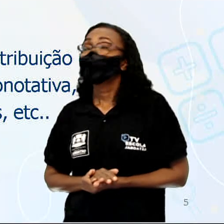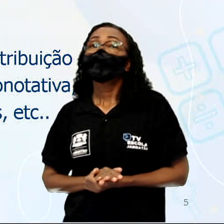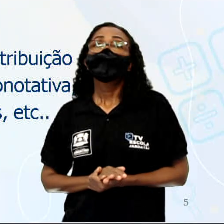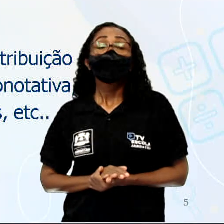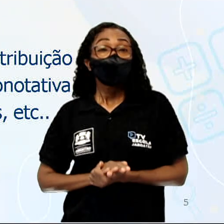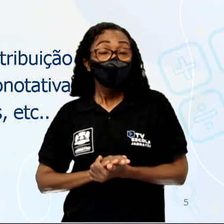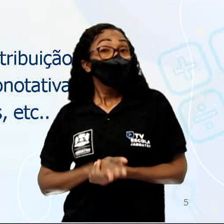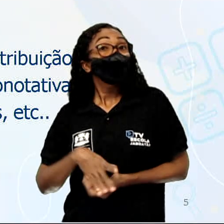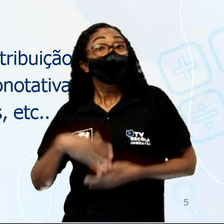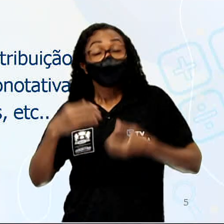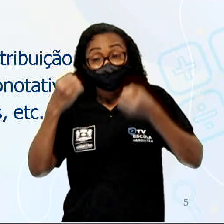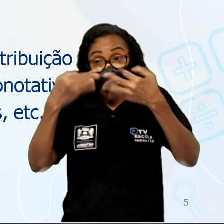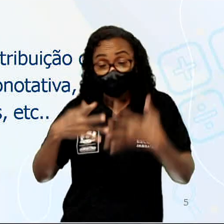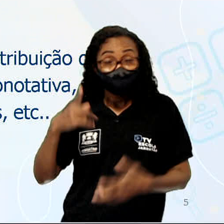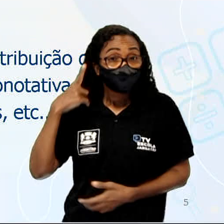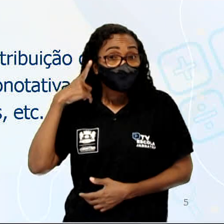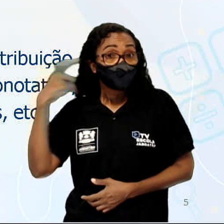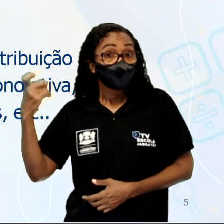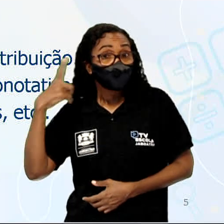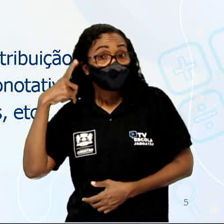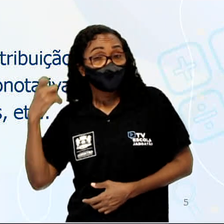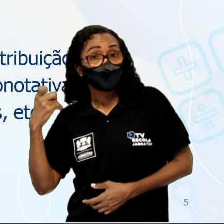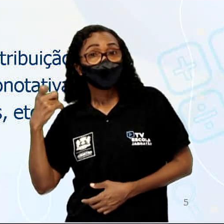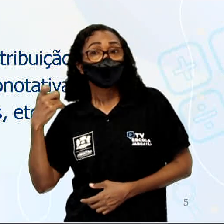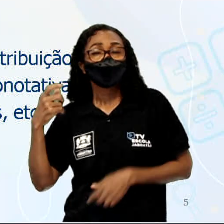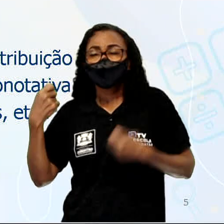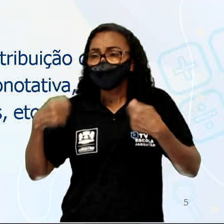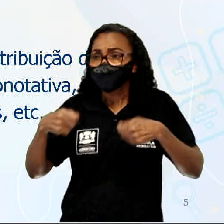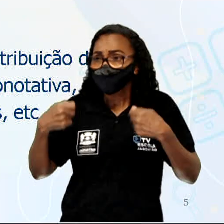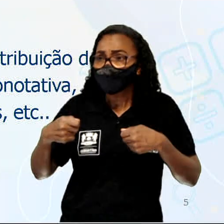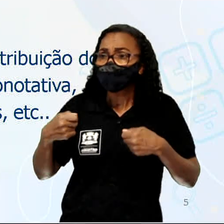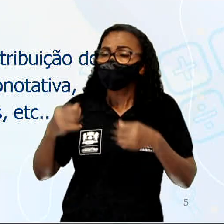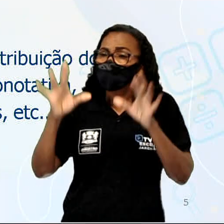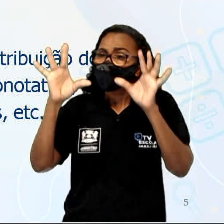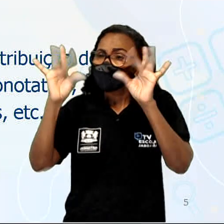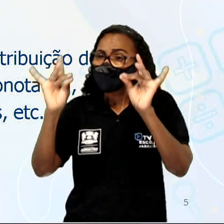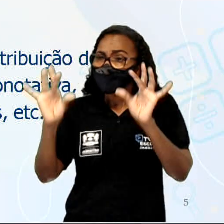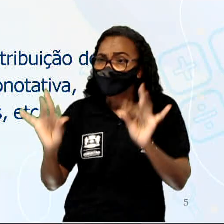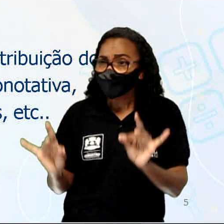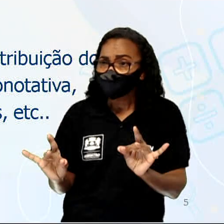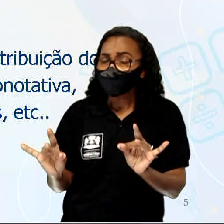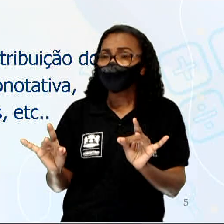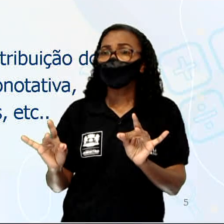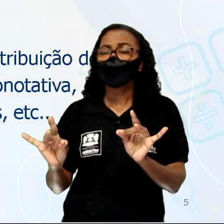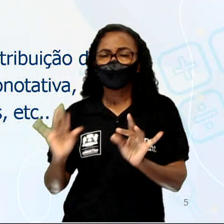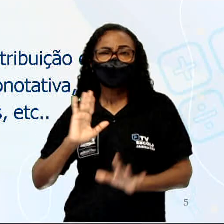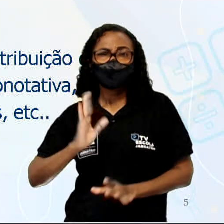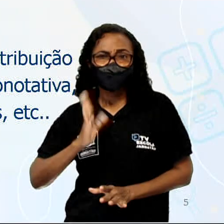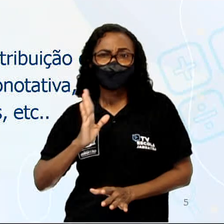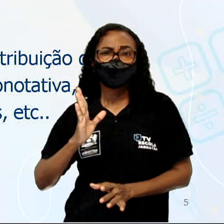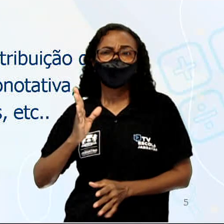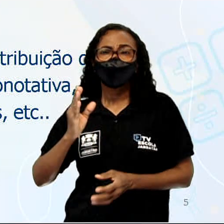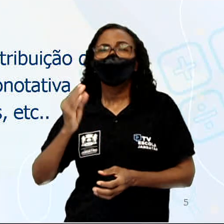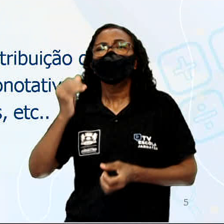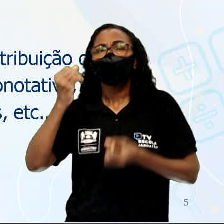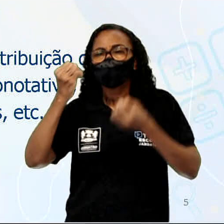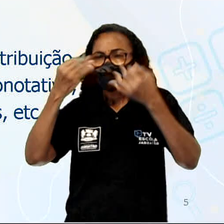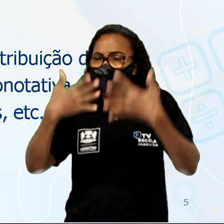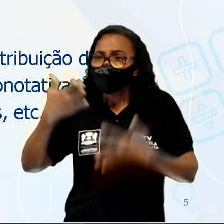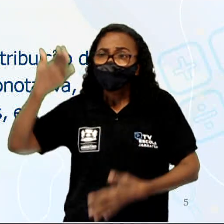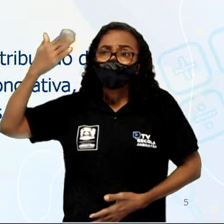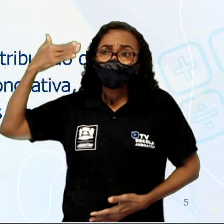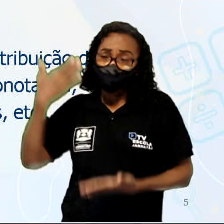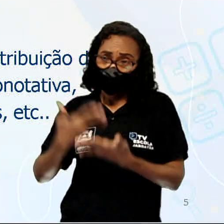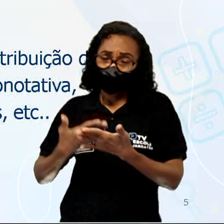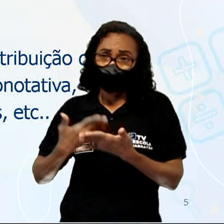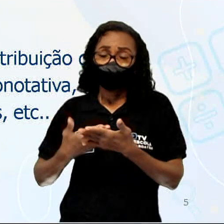sonoridade, eu preciso falar com vocês de uma forma mais detalhada. A gente já tinha comentado um pouco na aula anterior e eu faço